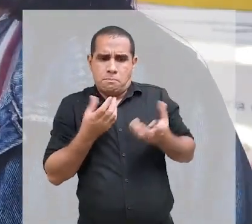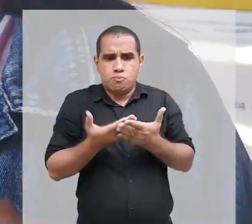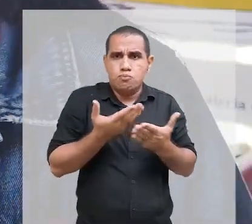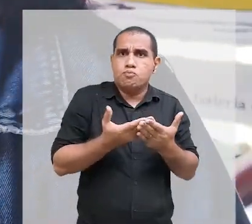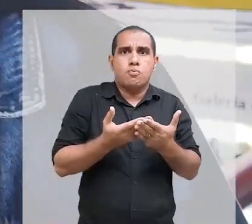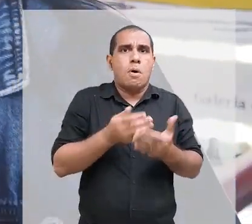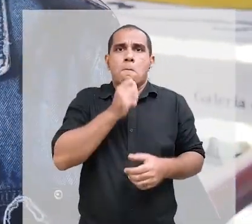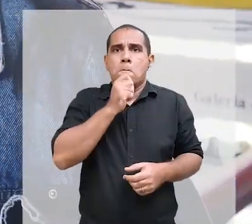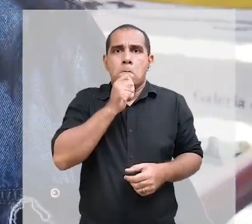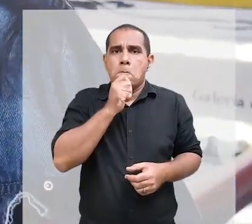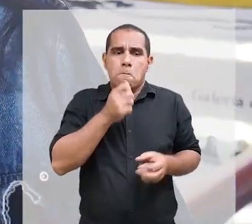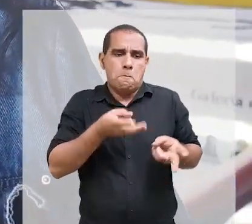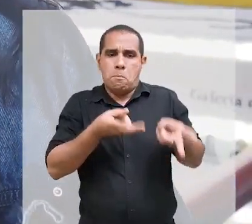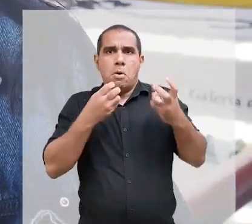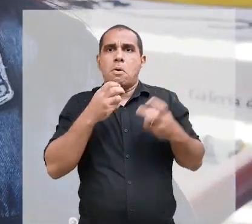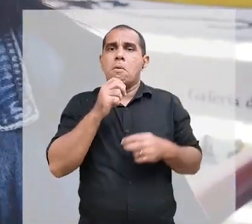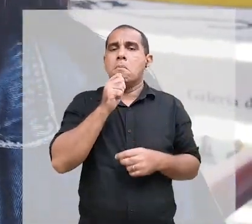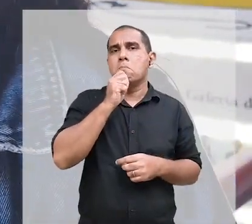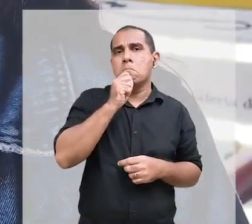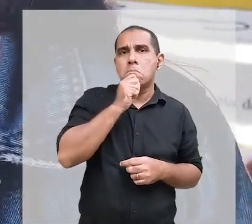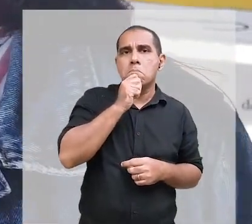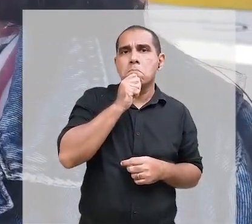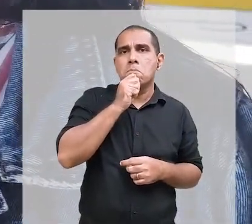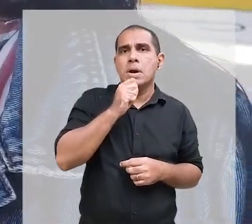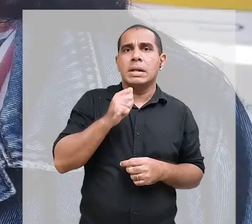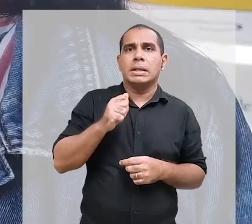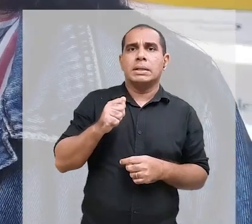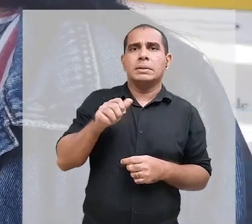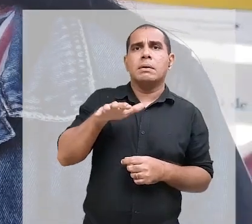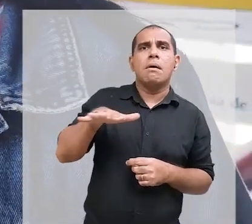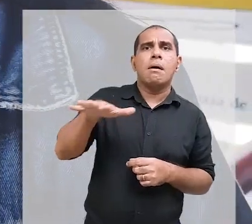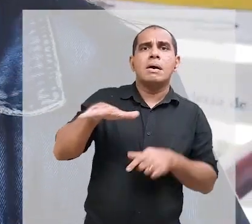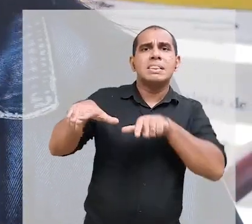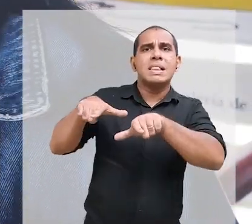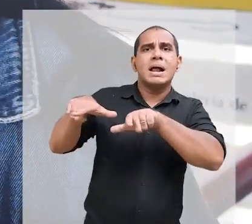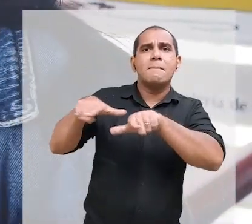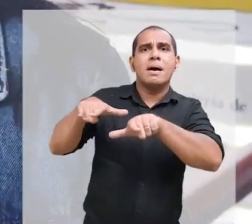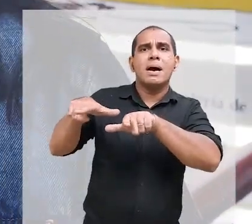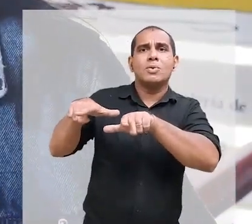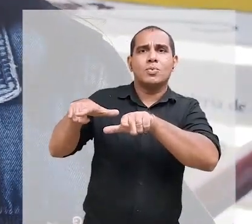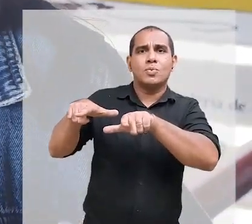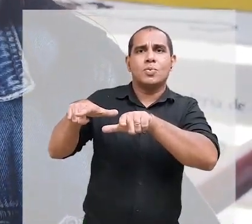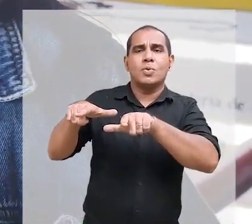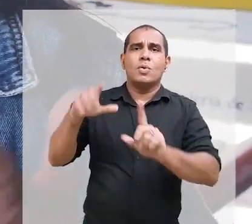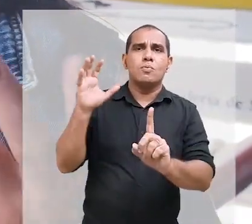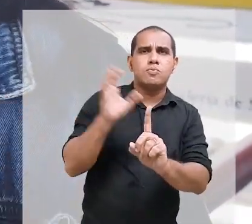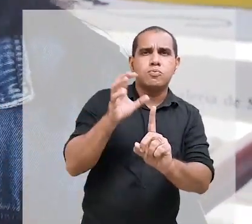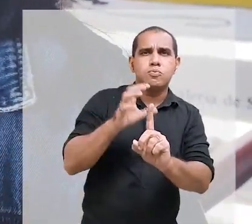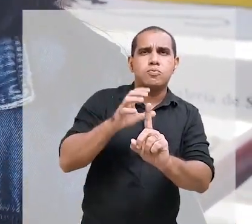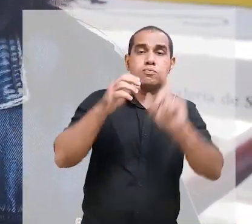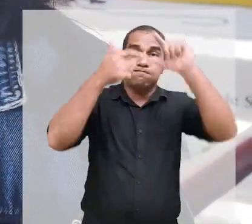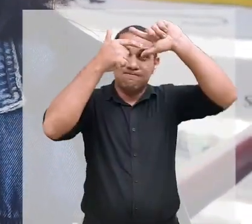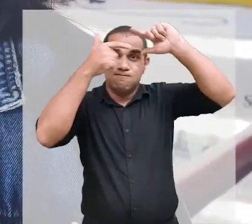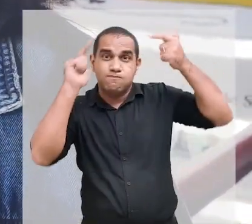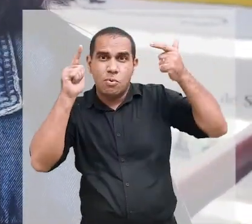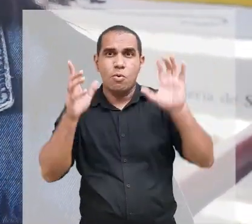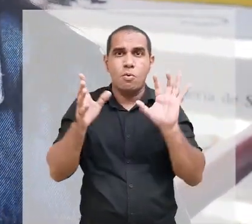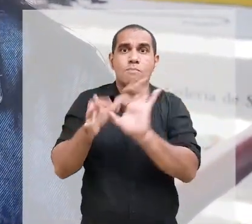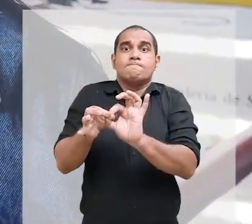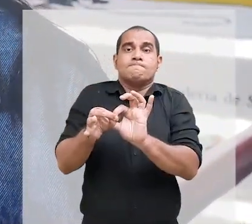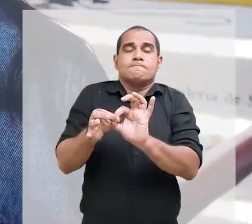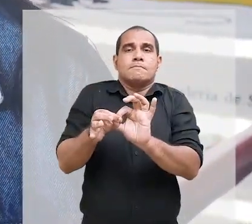o hábito, não se despertou ainda o olhar para essa relação do adoecimento